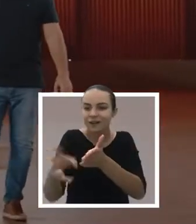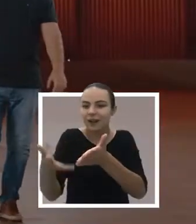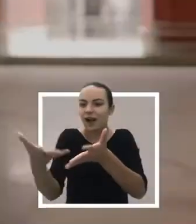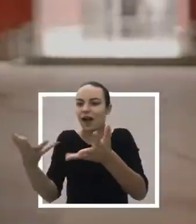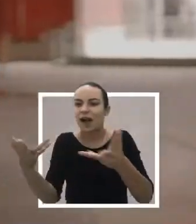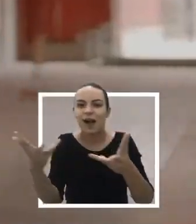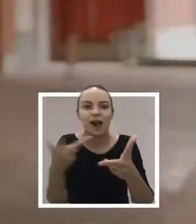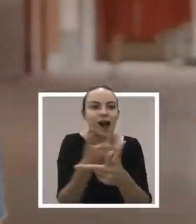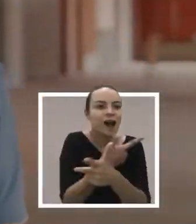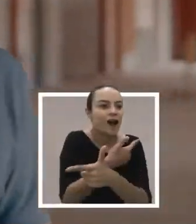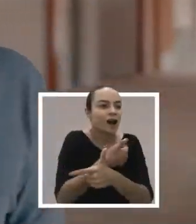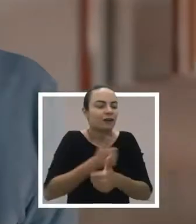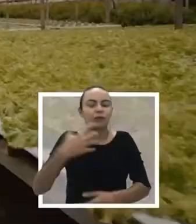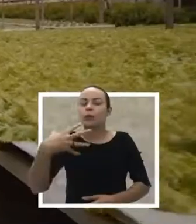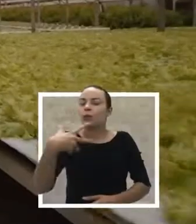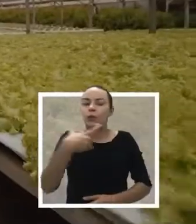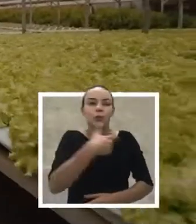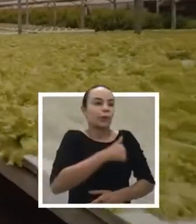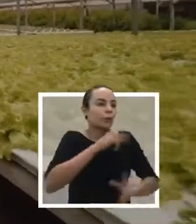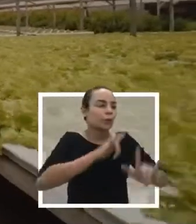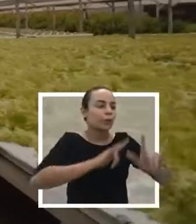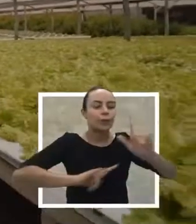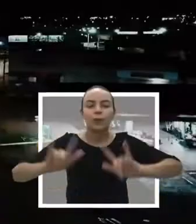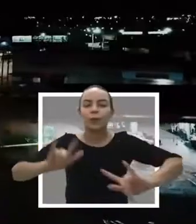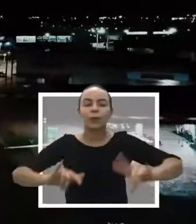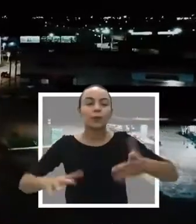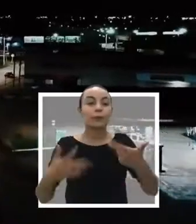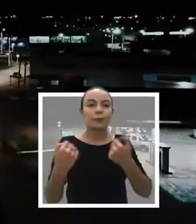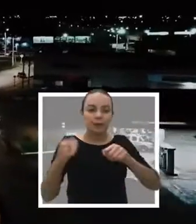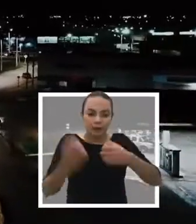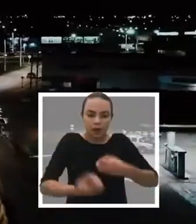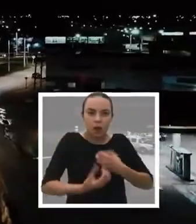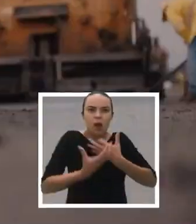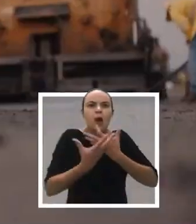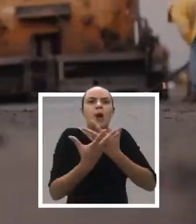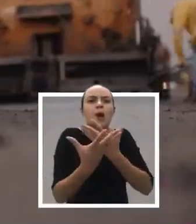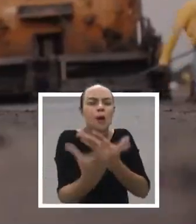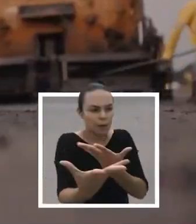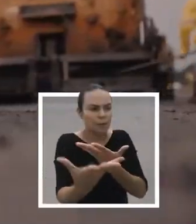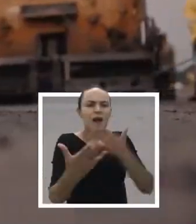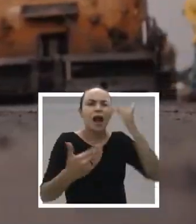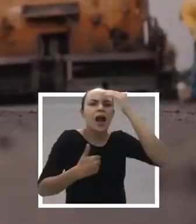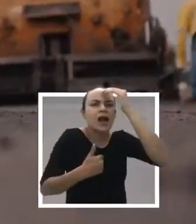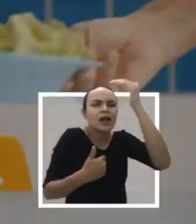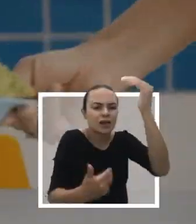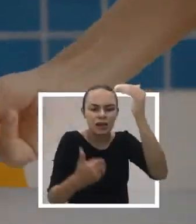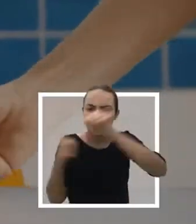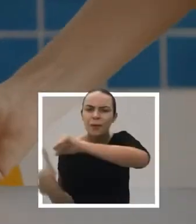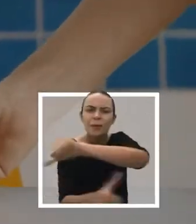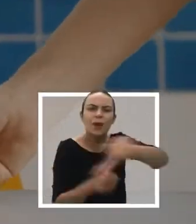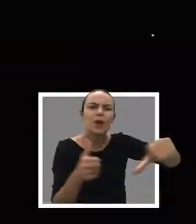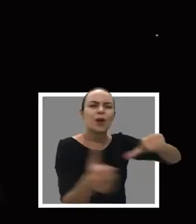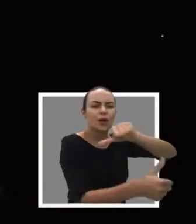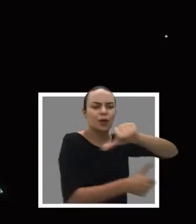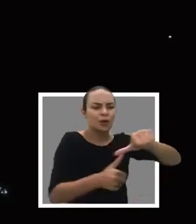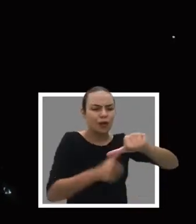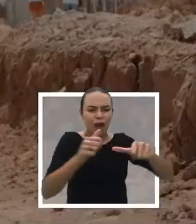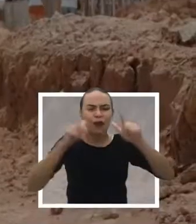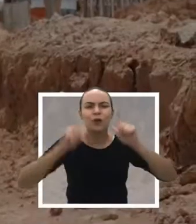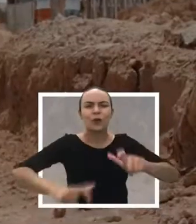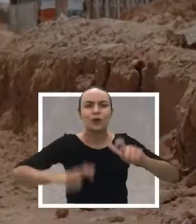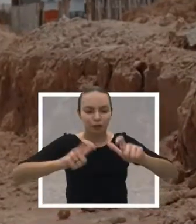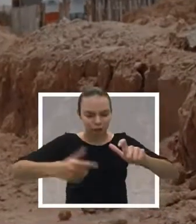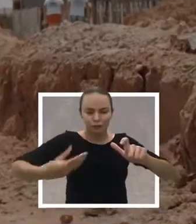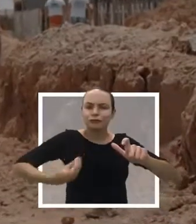me fizeram te amar. Eu precisava retribuir, melhorar o melhor lugar que encontrei para viver.